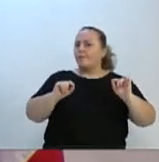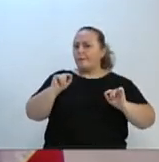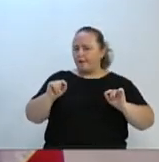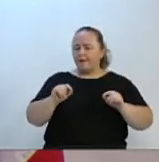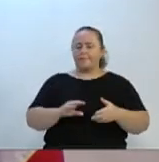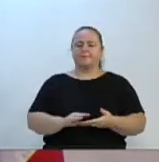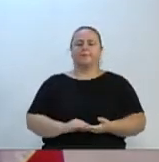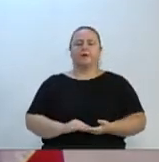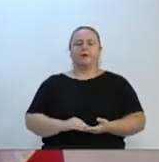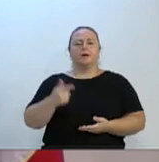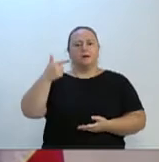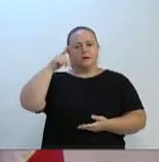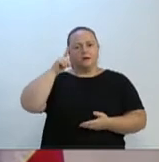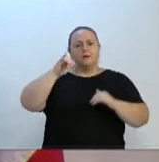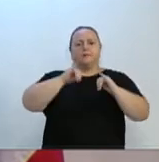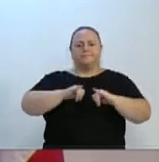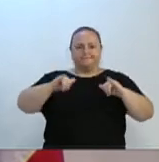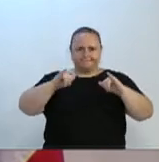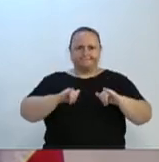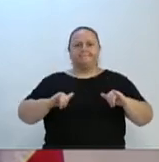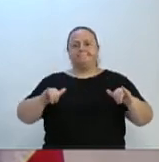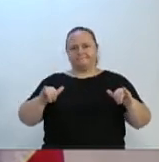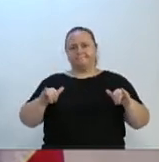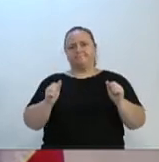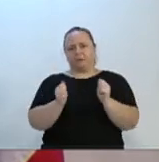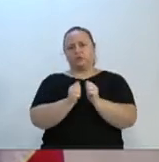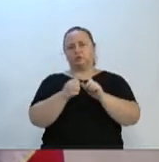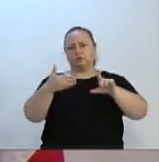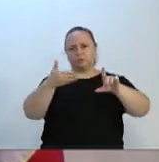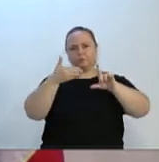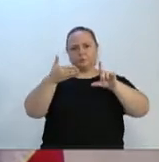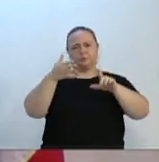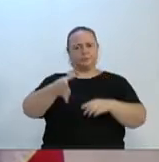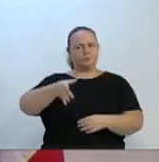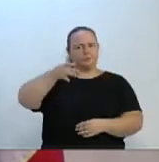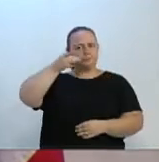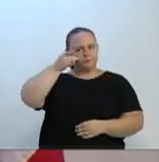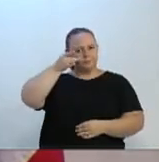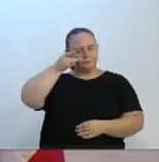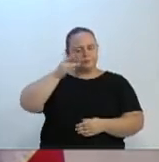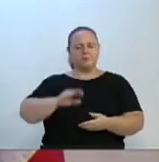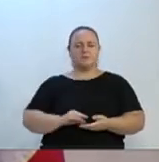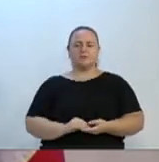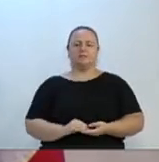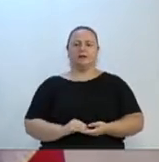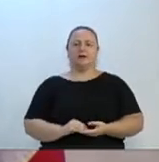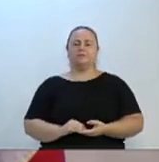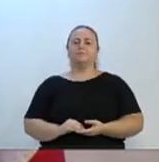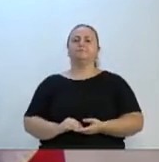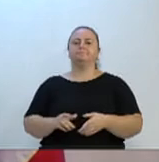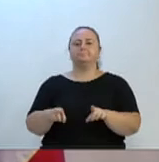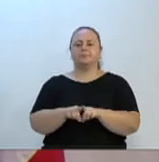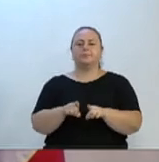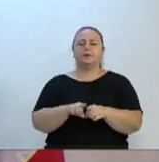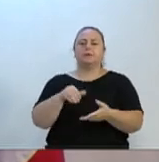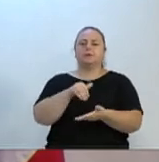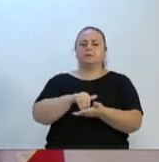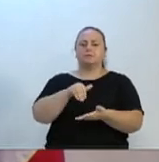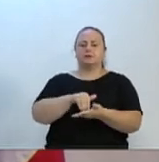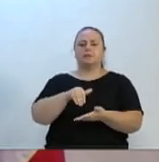que foram passadas ontem, através da live do prefeito Mário Hildebrand, do lado do secretário Winton Cranbach,